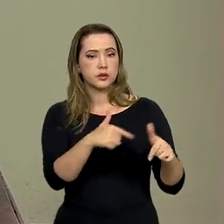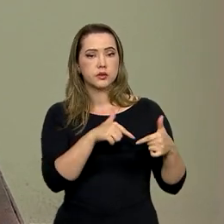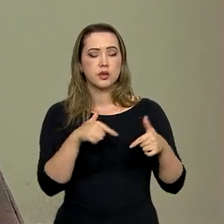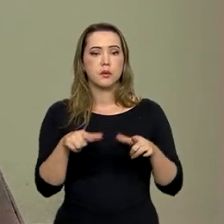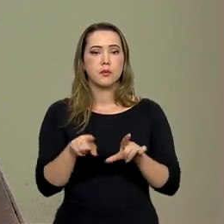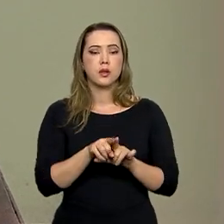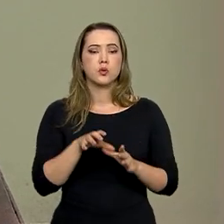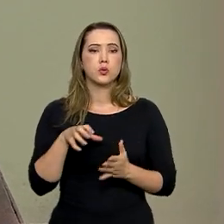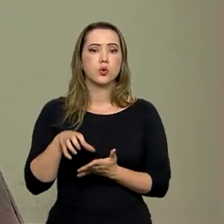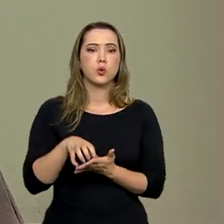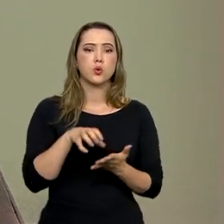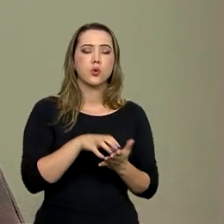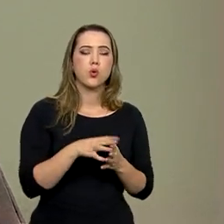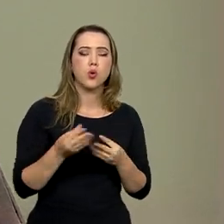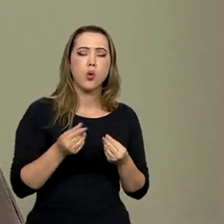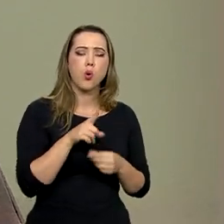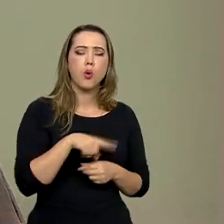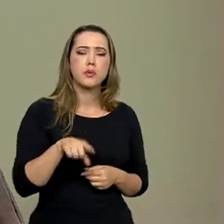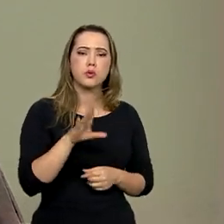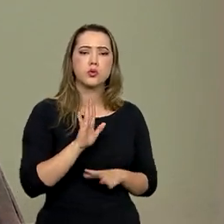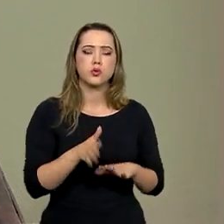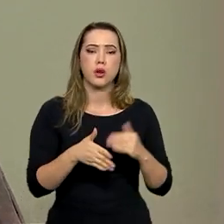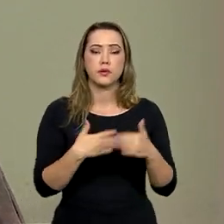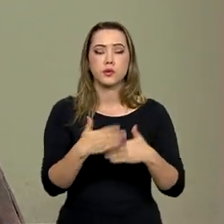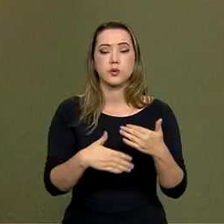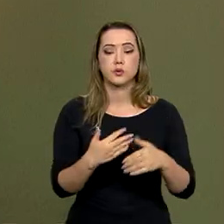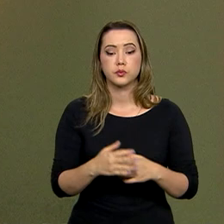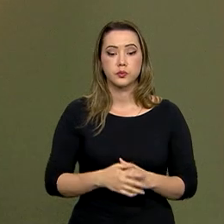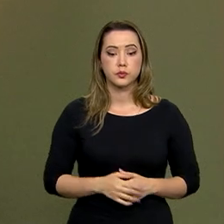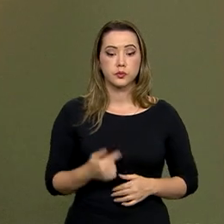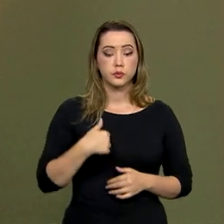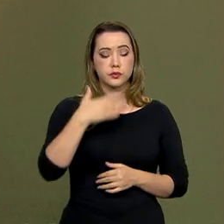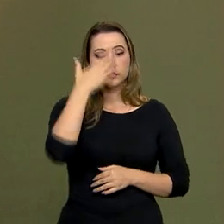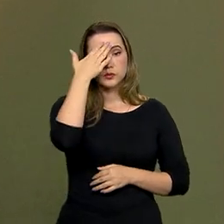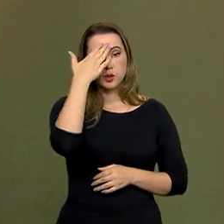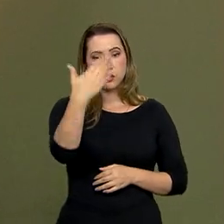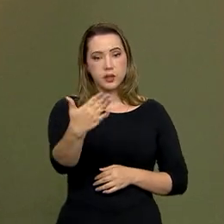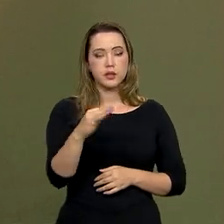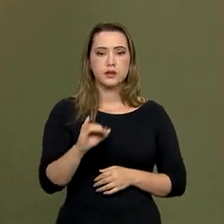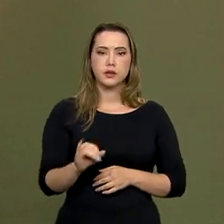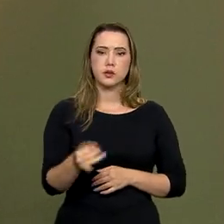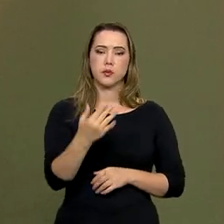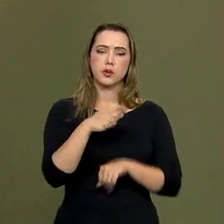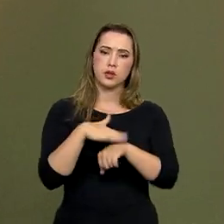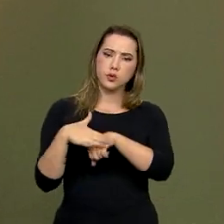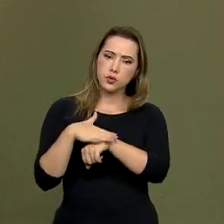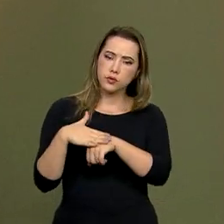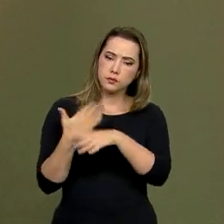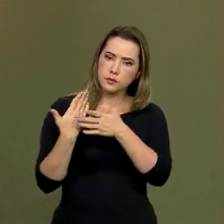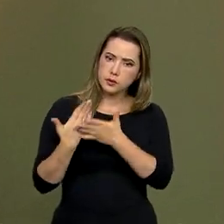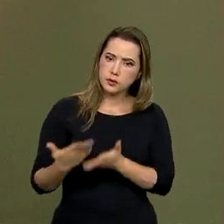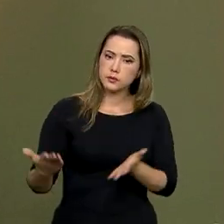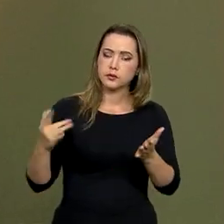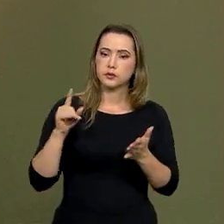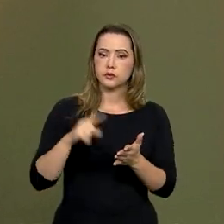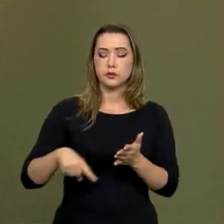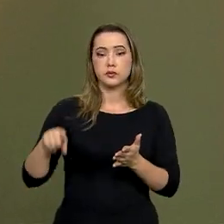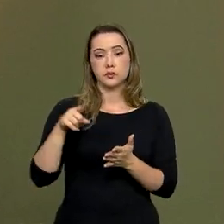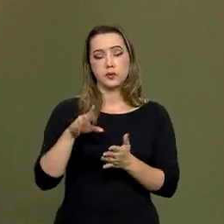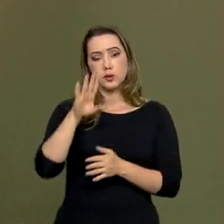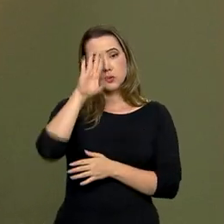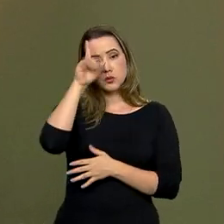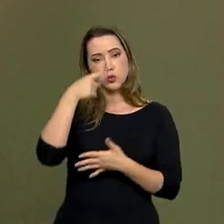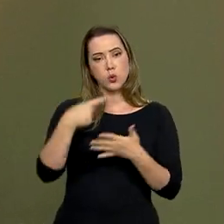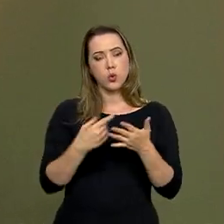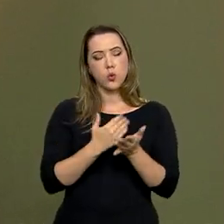do órgão, não é? E o quanto isso já vem avançando? Eu que agradeço a oportunidade de conversar com vocês. Eu acho que as